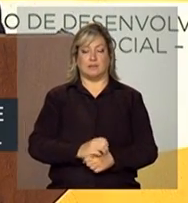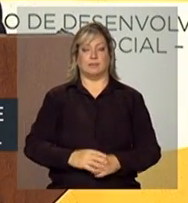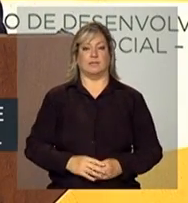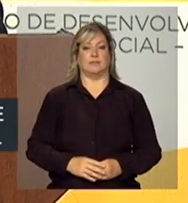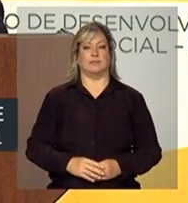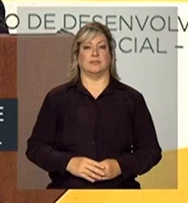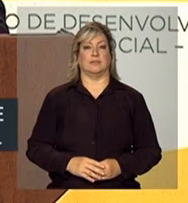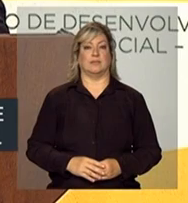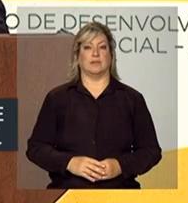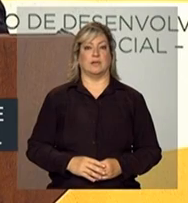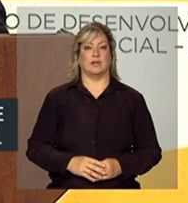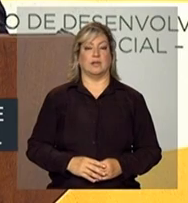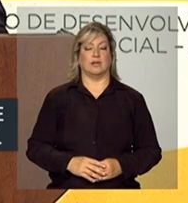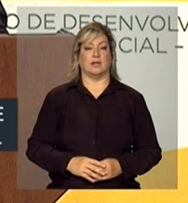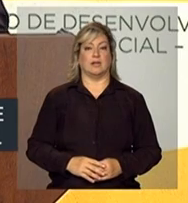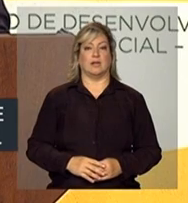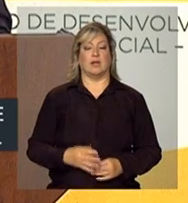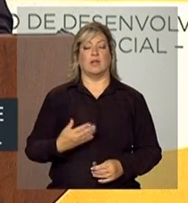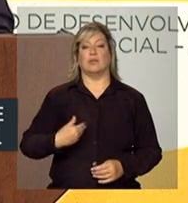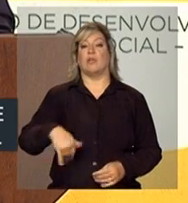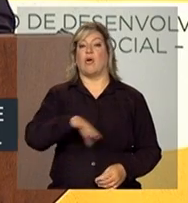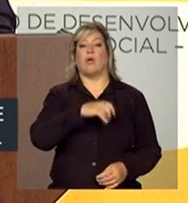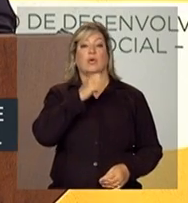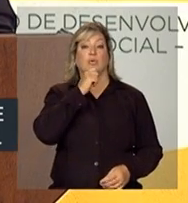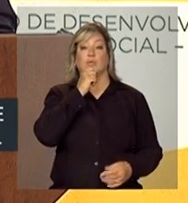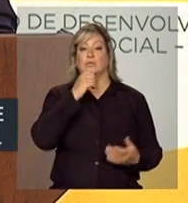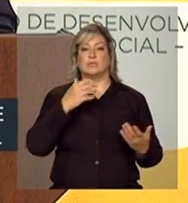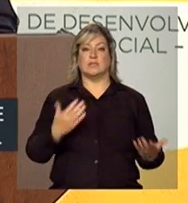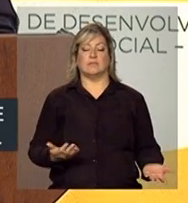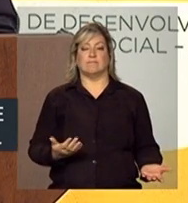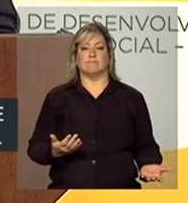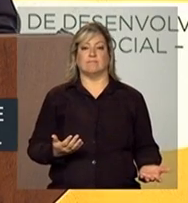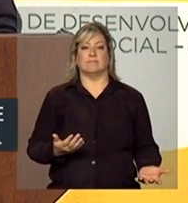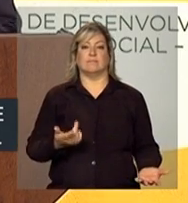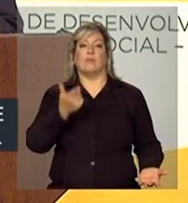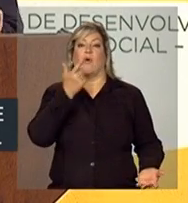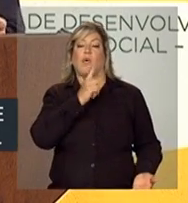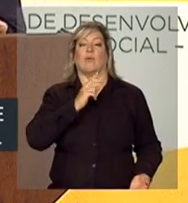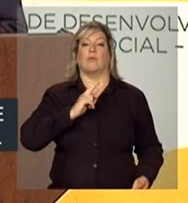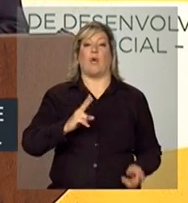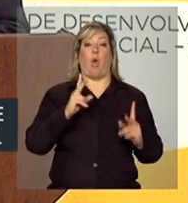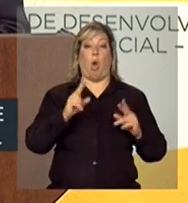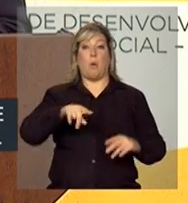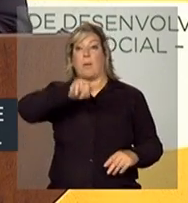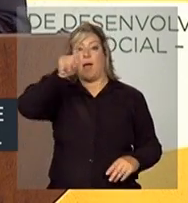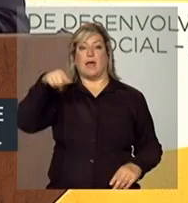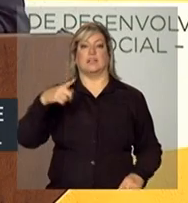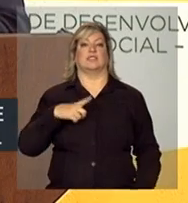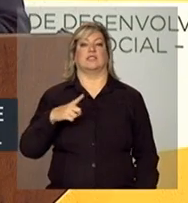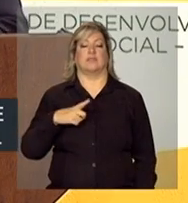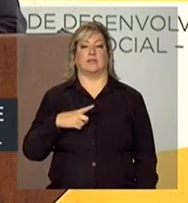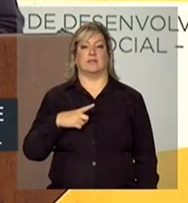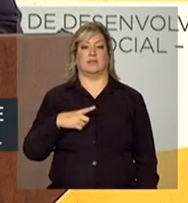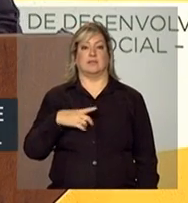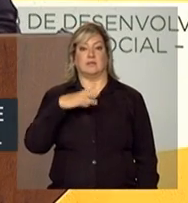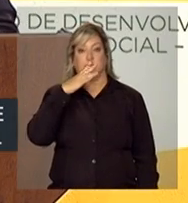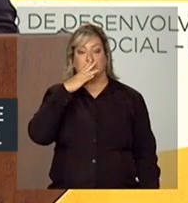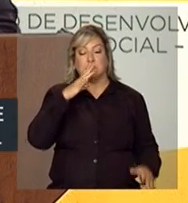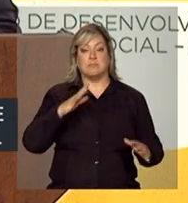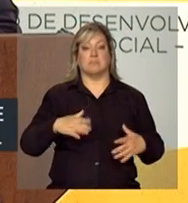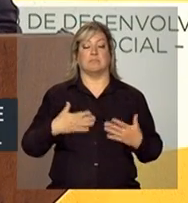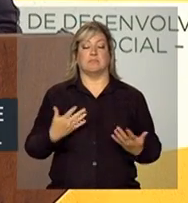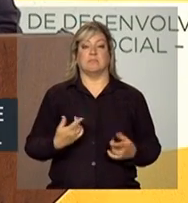nós não tivemos, tivemos um resultado, como eles tiveram, surpreendente nos